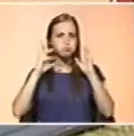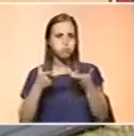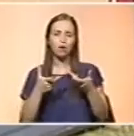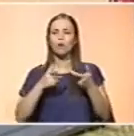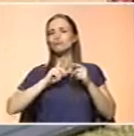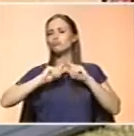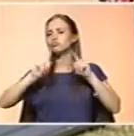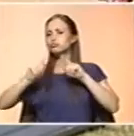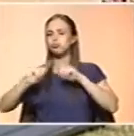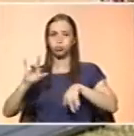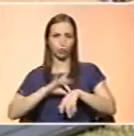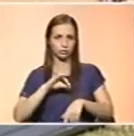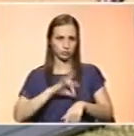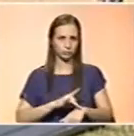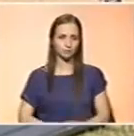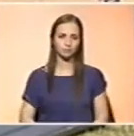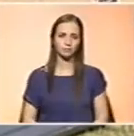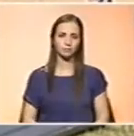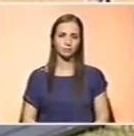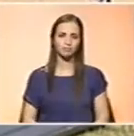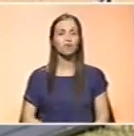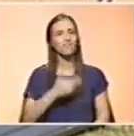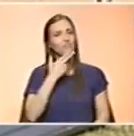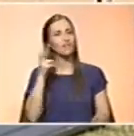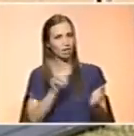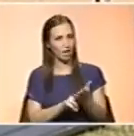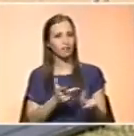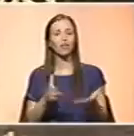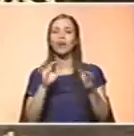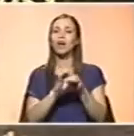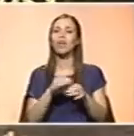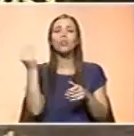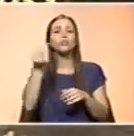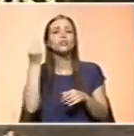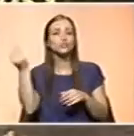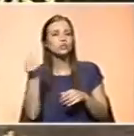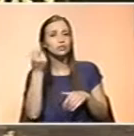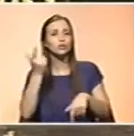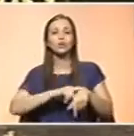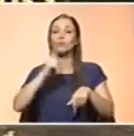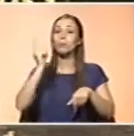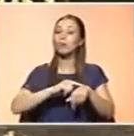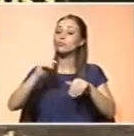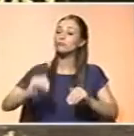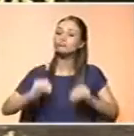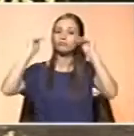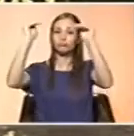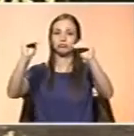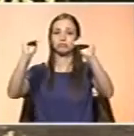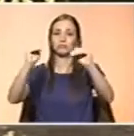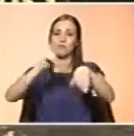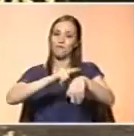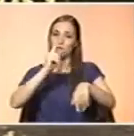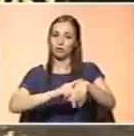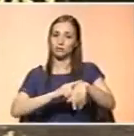outras patologias. Efetivamente, no que diz respeito à adolescência, e durante o surto de crescimento, que ocorre num período muito